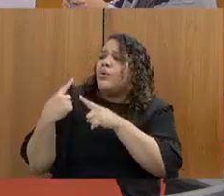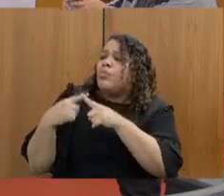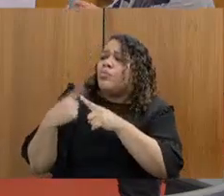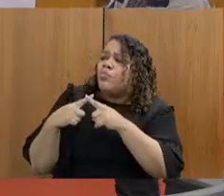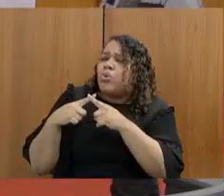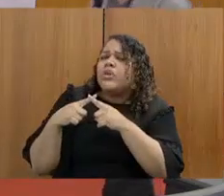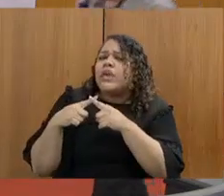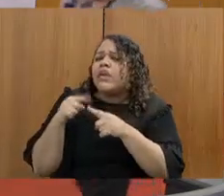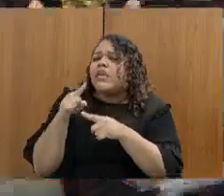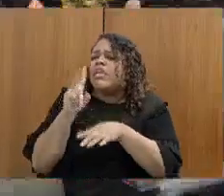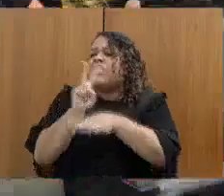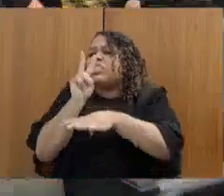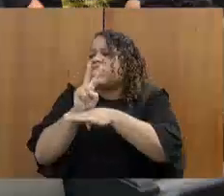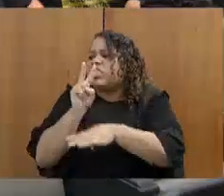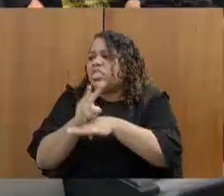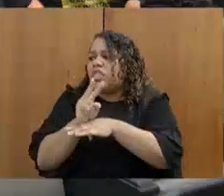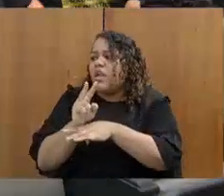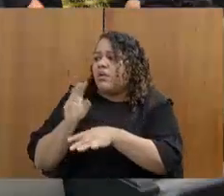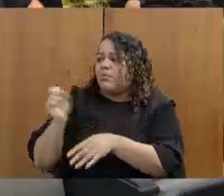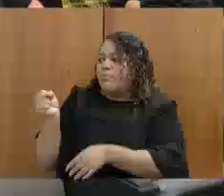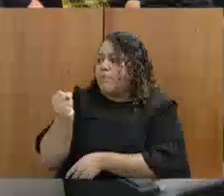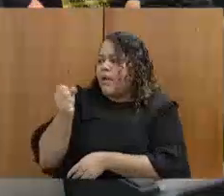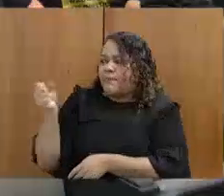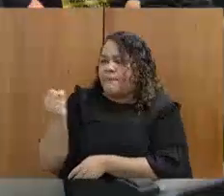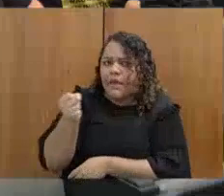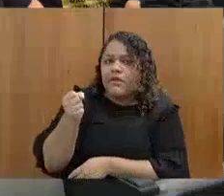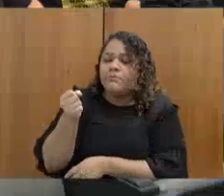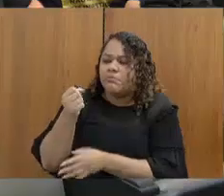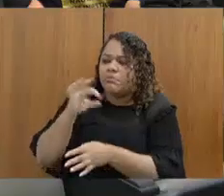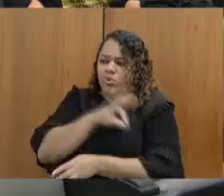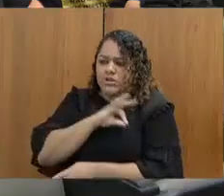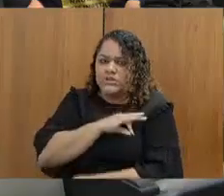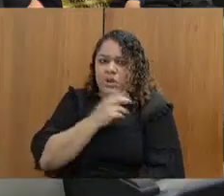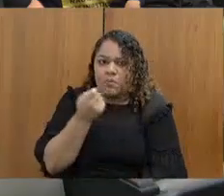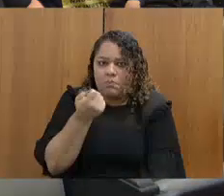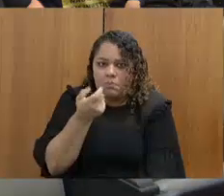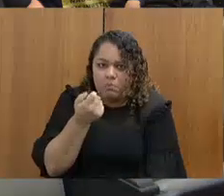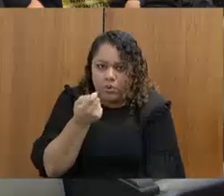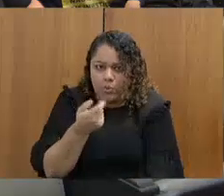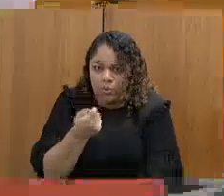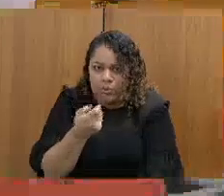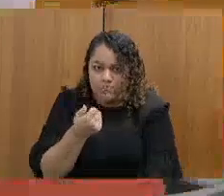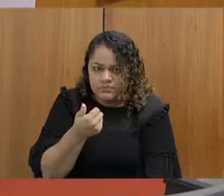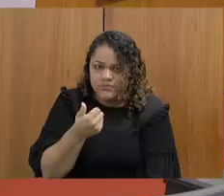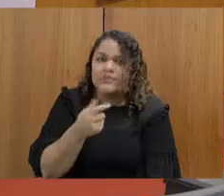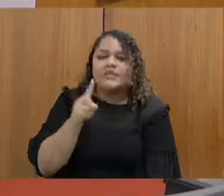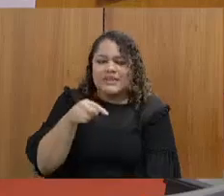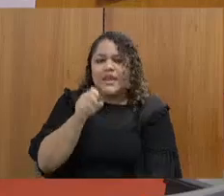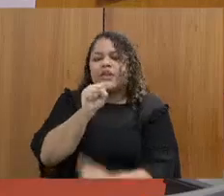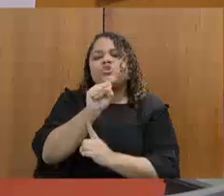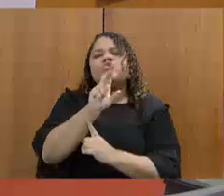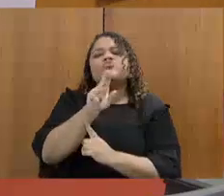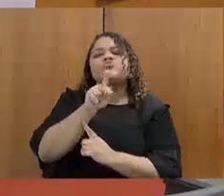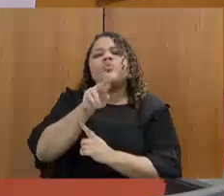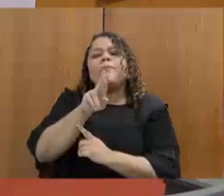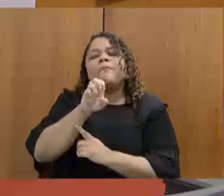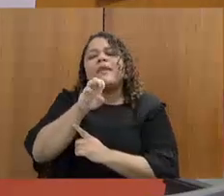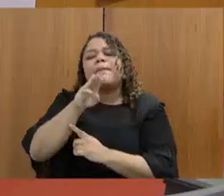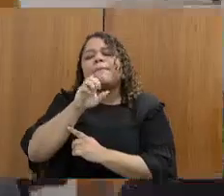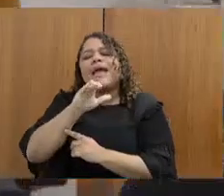policiais com a segurança devida, chamada supremacia de força, que o senhor conhece muito bem.